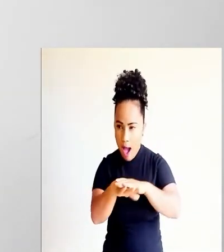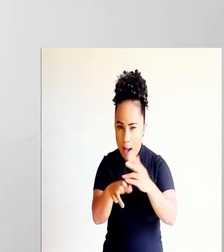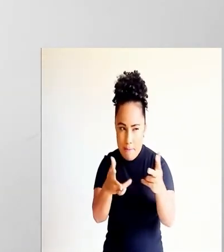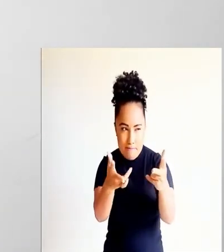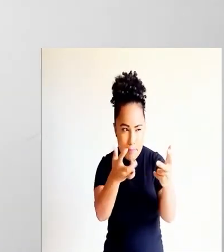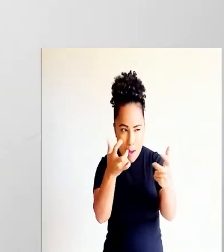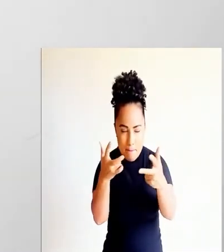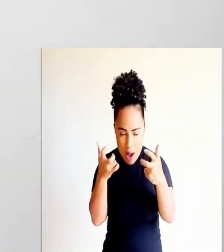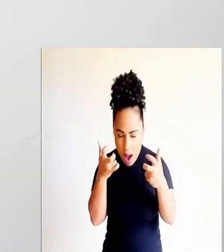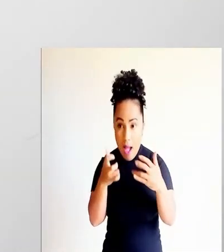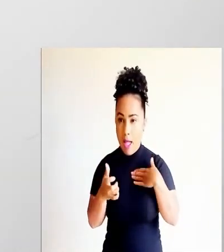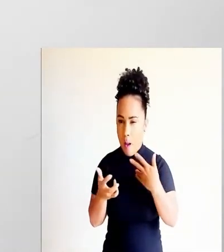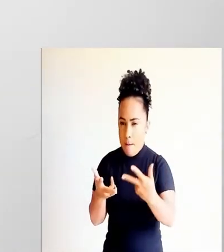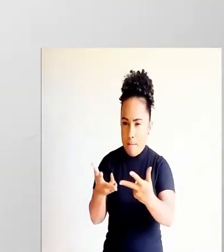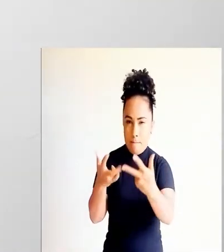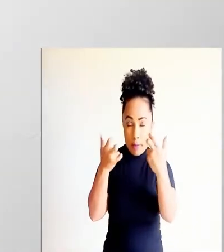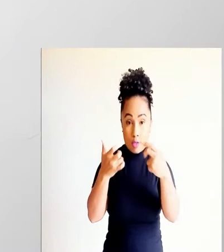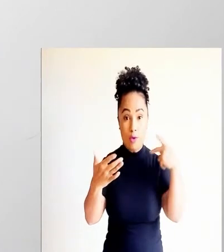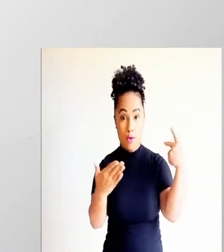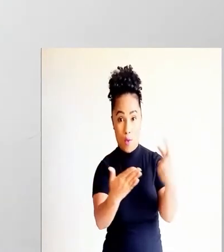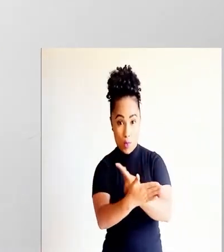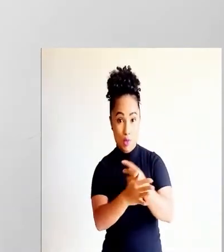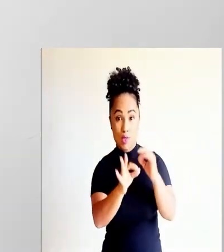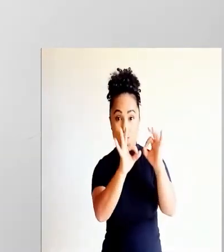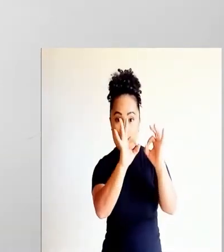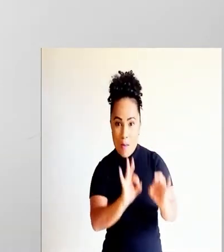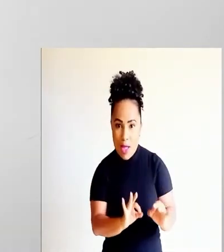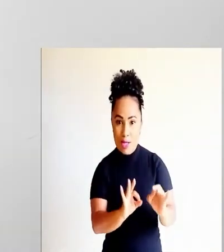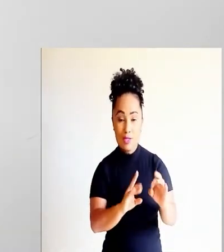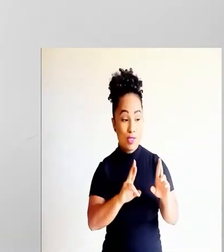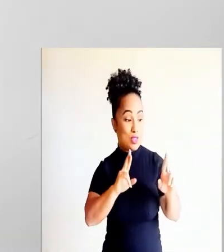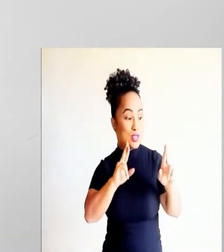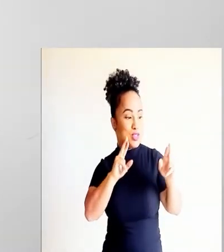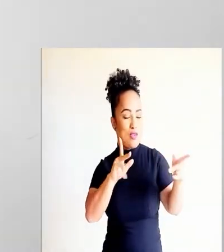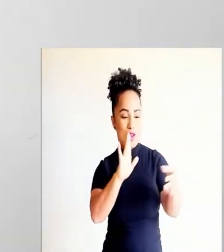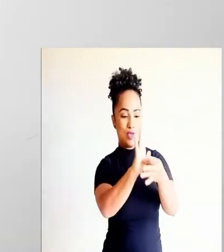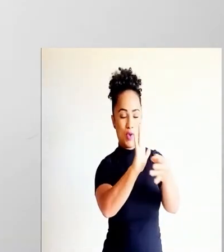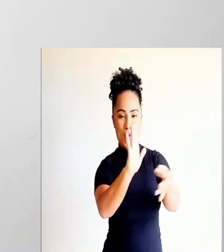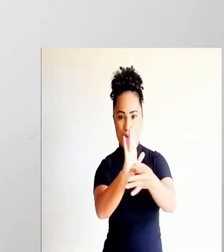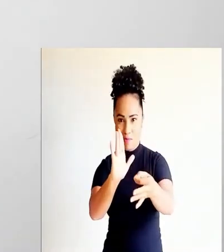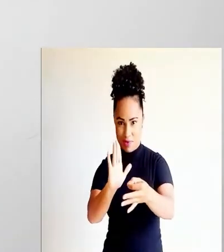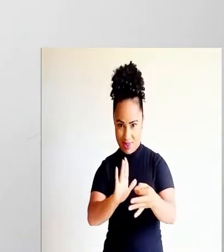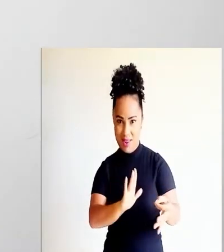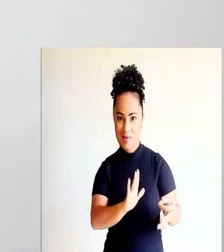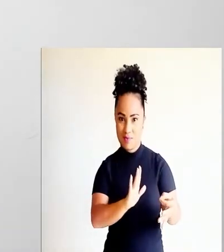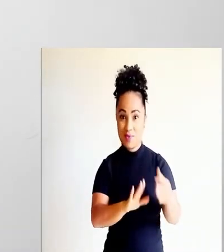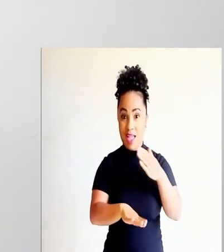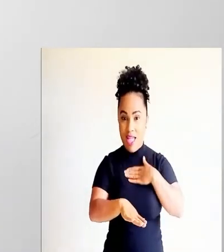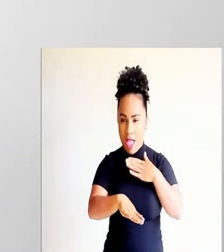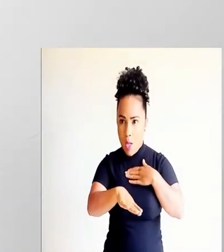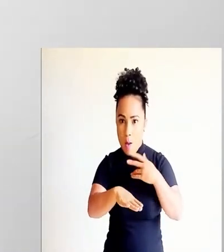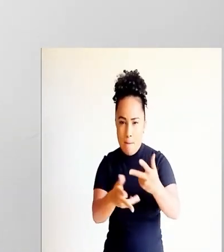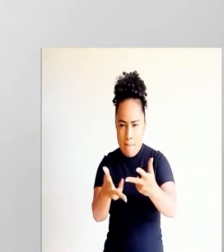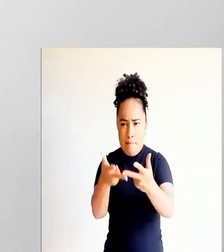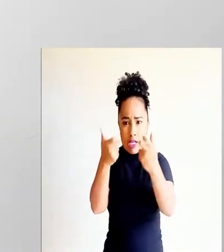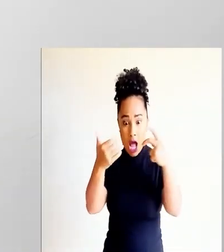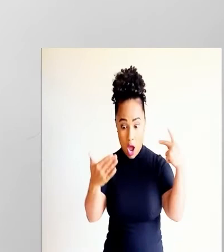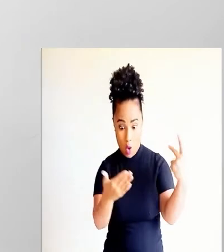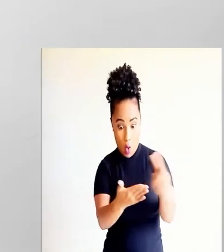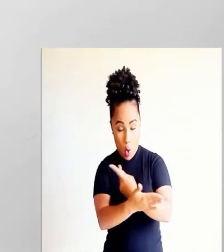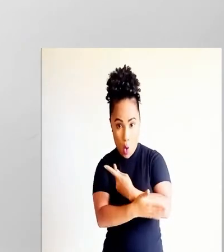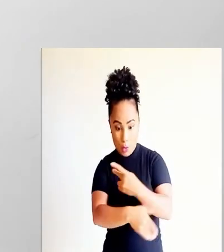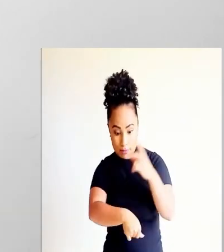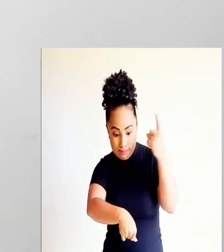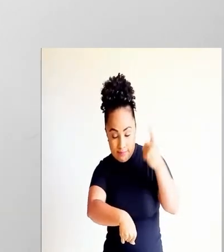é o quê? Diferenciar, distinguir um fato da opinião relativa a esse fato. Diferenciar